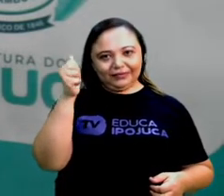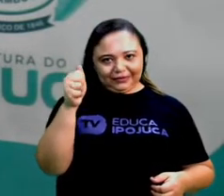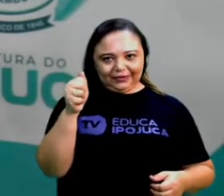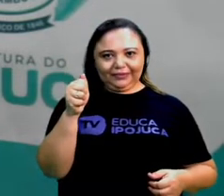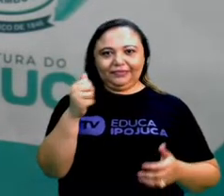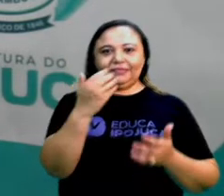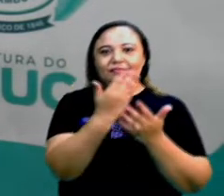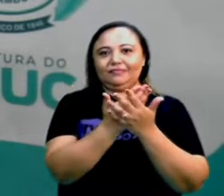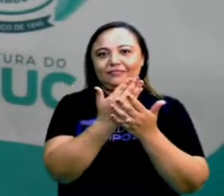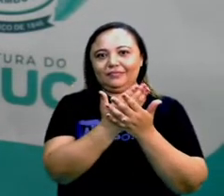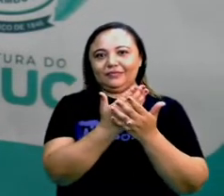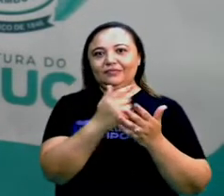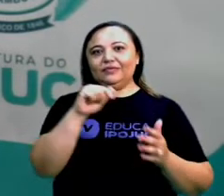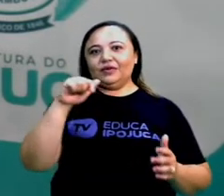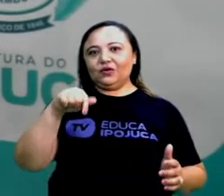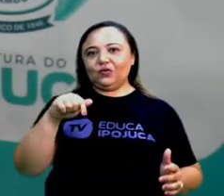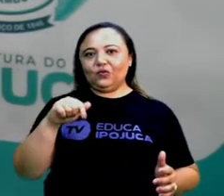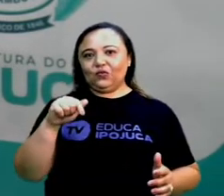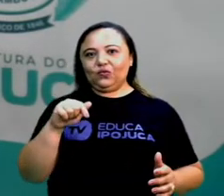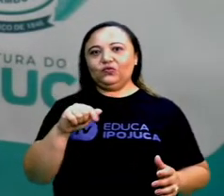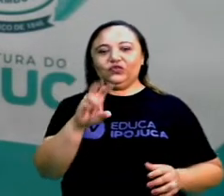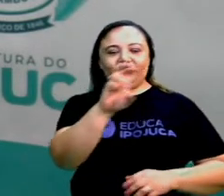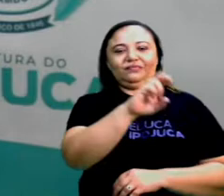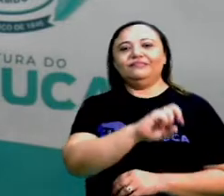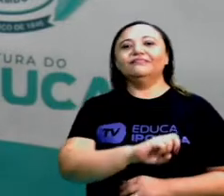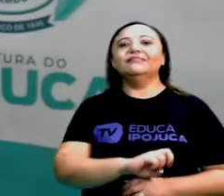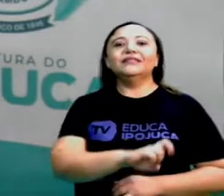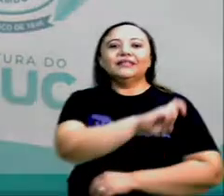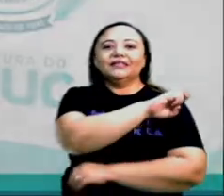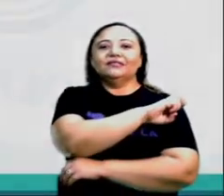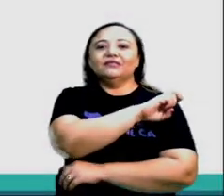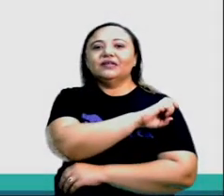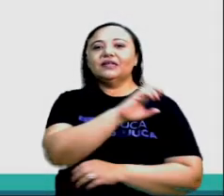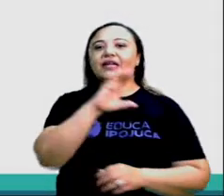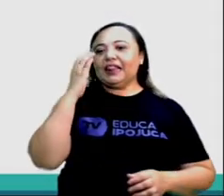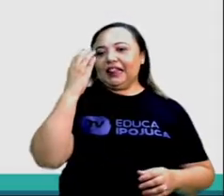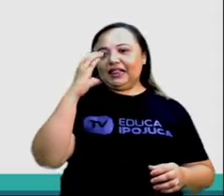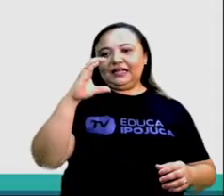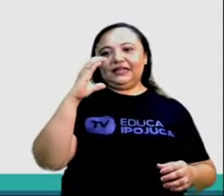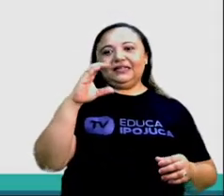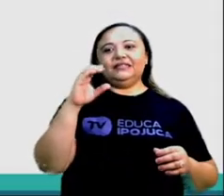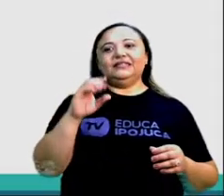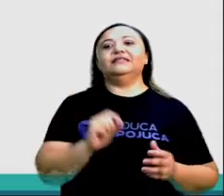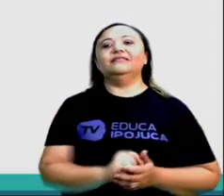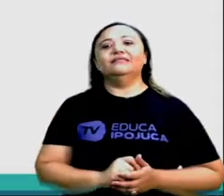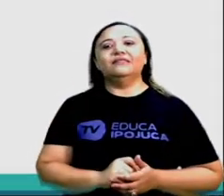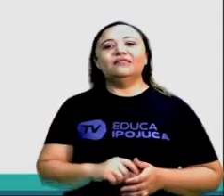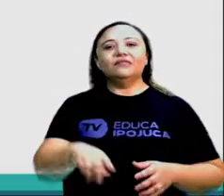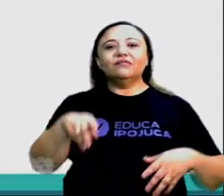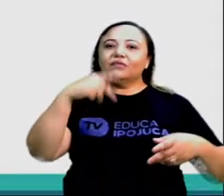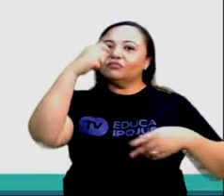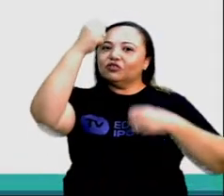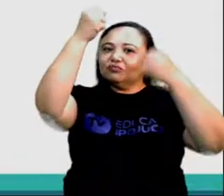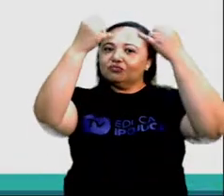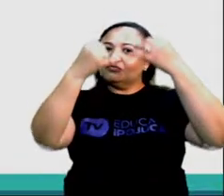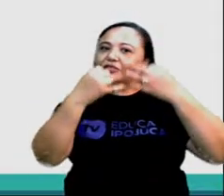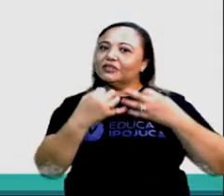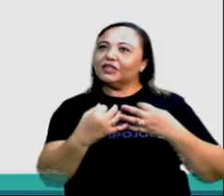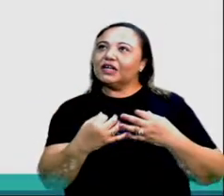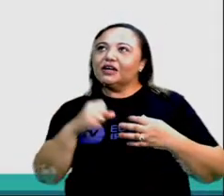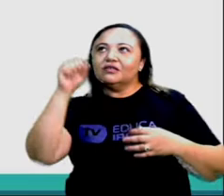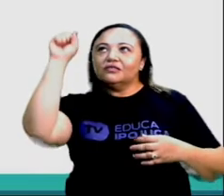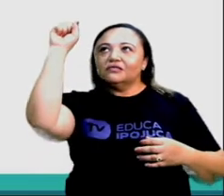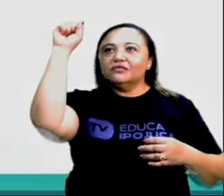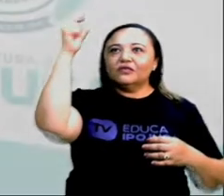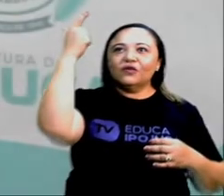nossa TV Educa e Pojuca. Só do quinto ano e nossa aula de hoje de ciência está bem interessante. Vamos falar sobre as estações